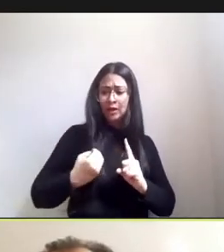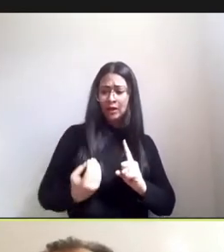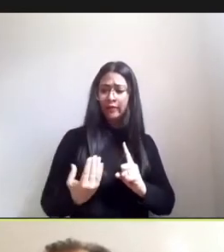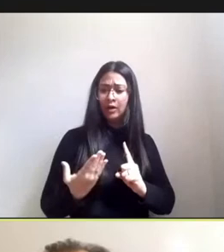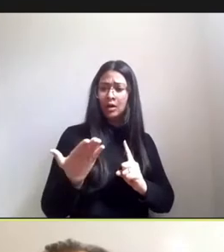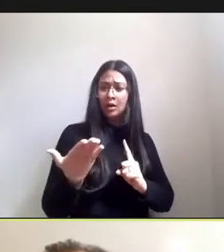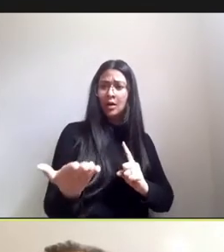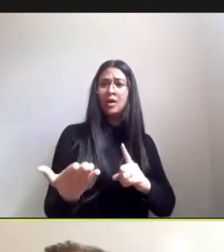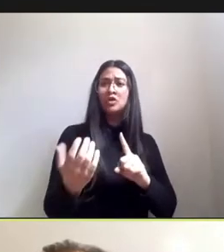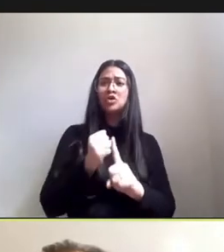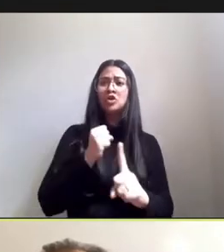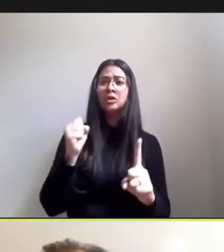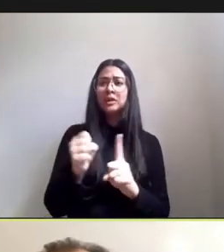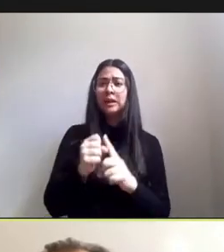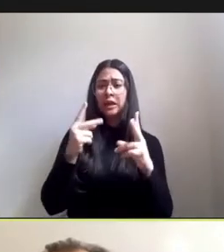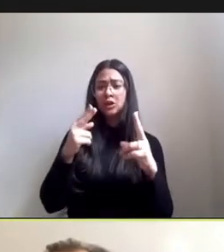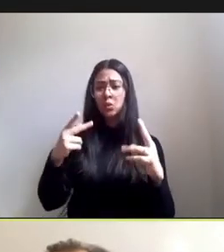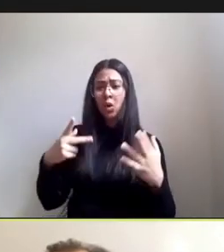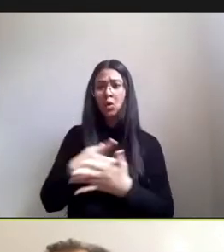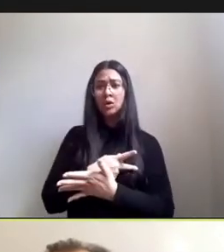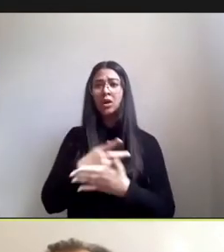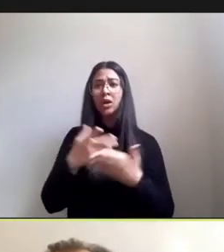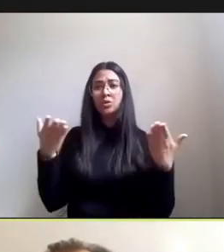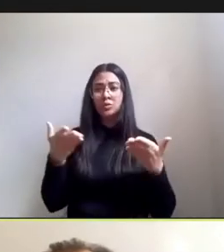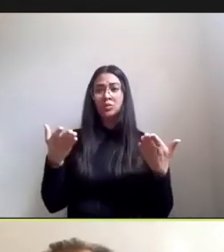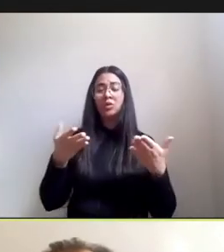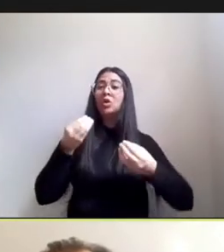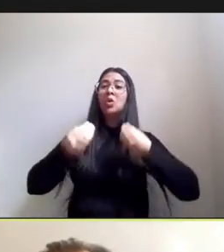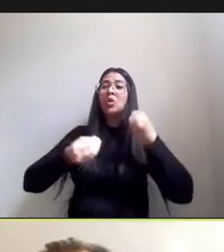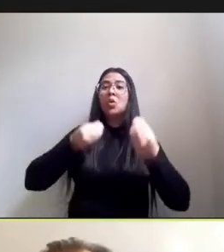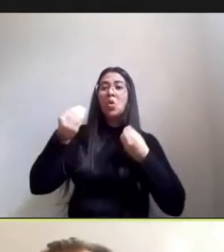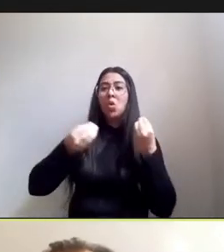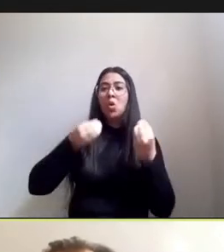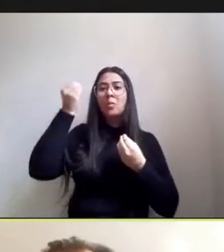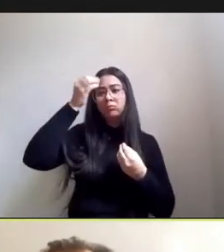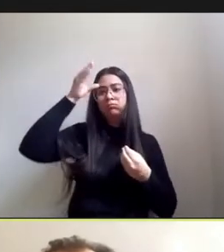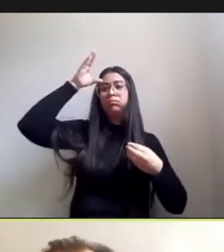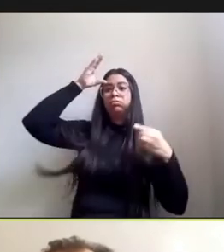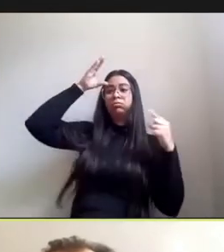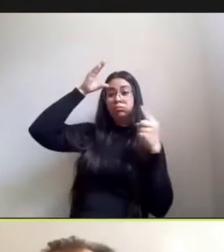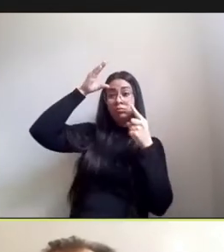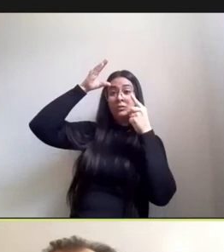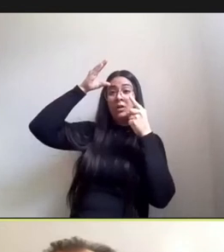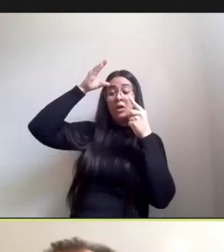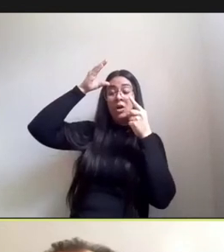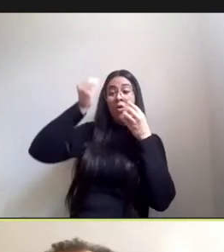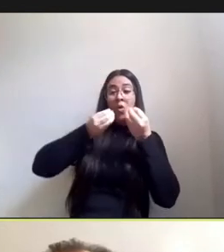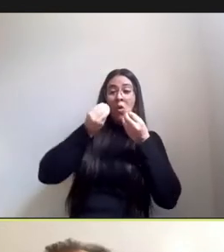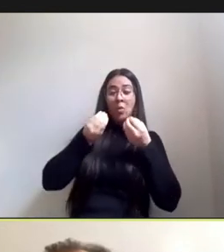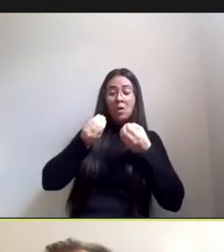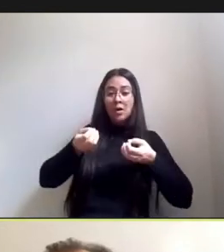essa né e como que esses conhecimentos eles vão desestabilizar